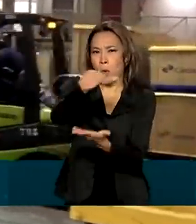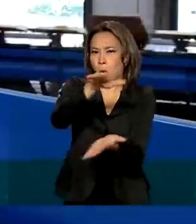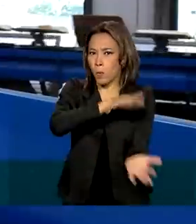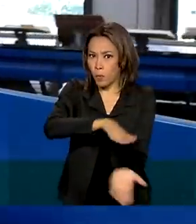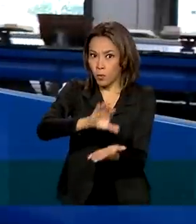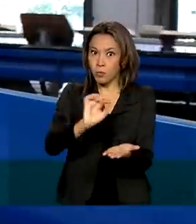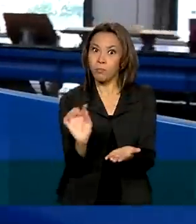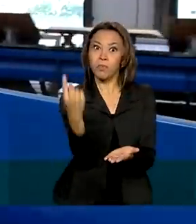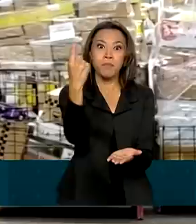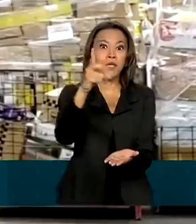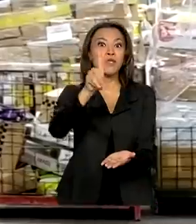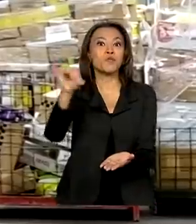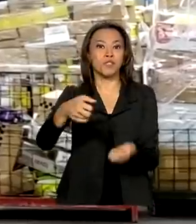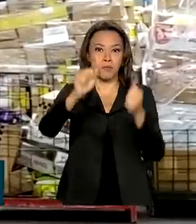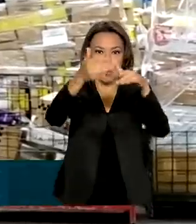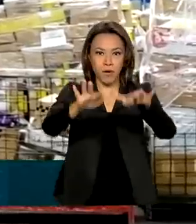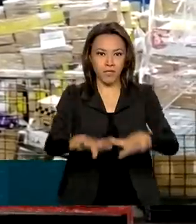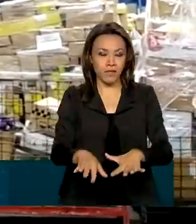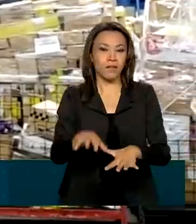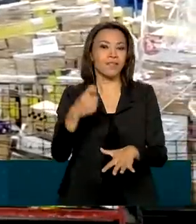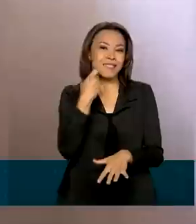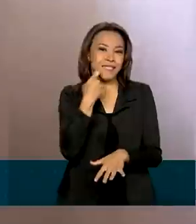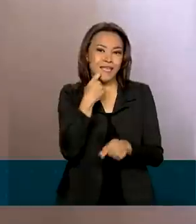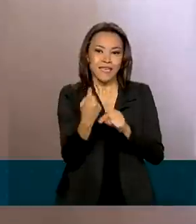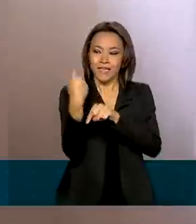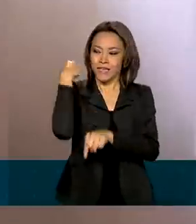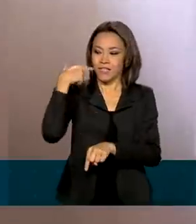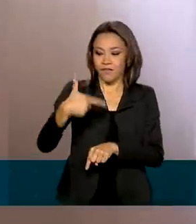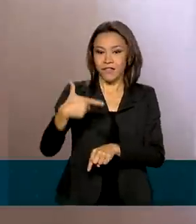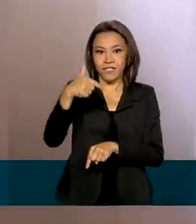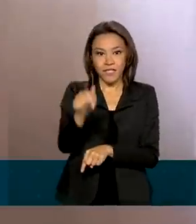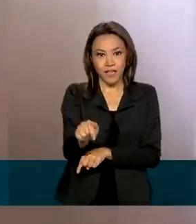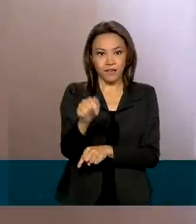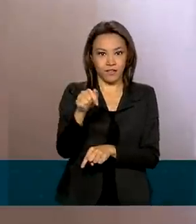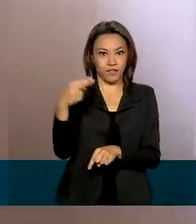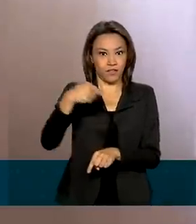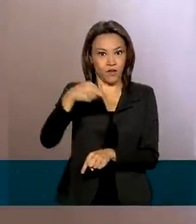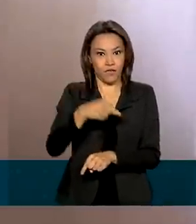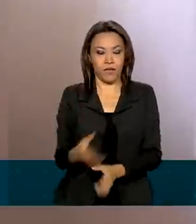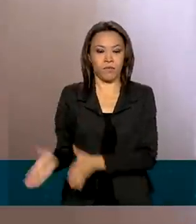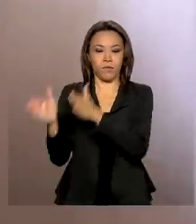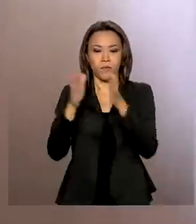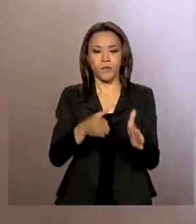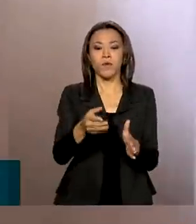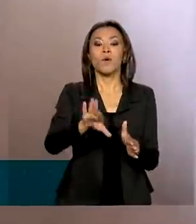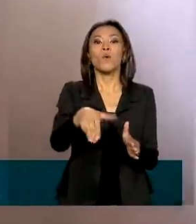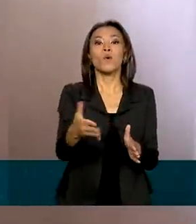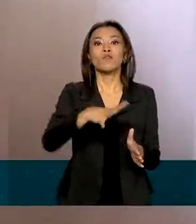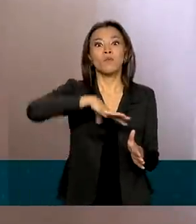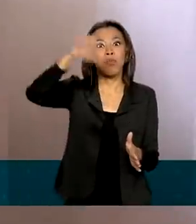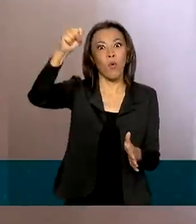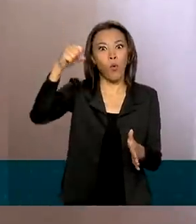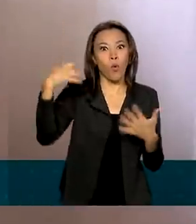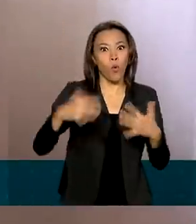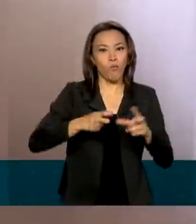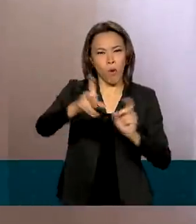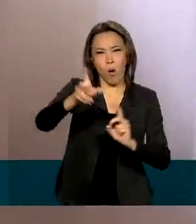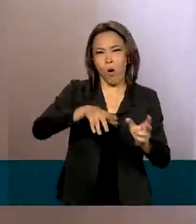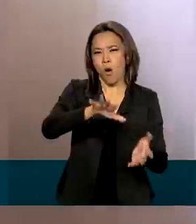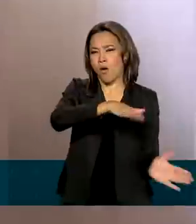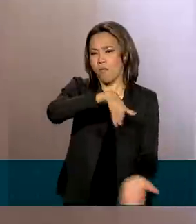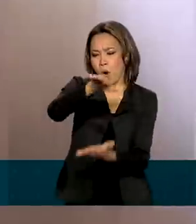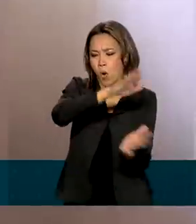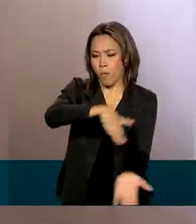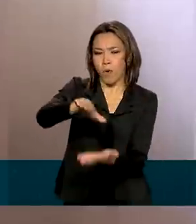da promoção, na sexta, 27 de novembro. Quando foi o recorde de postagens? Foi na segunda-feira, conhecida